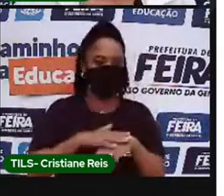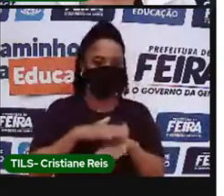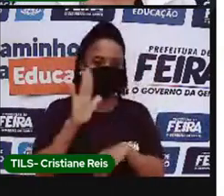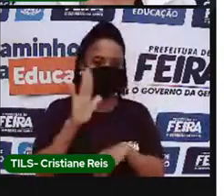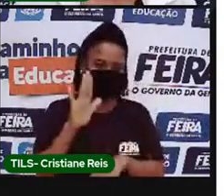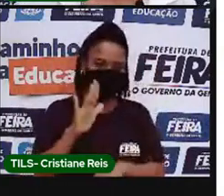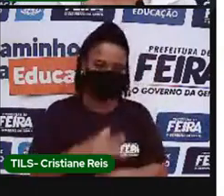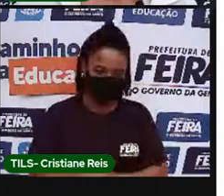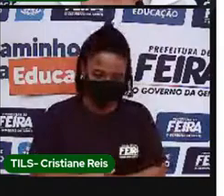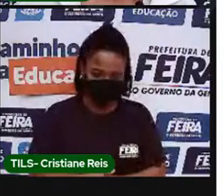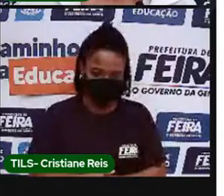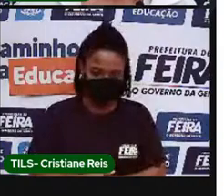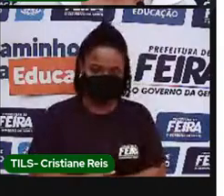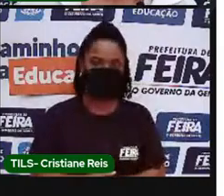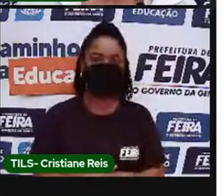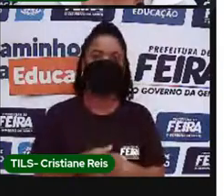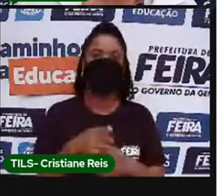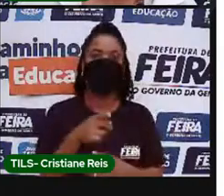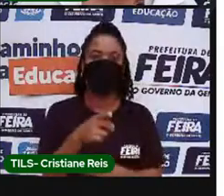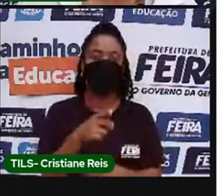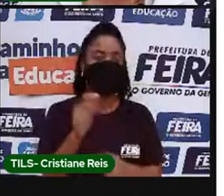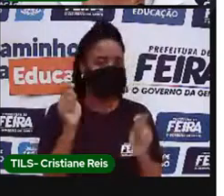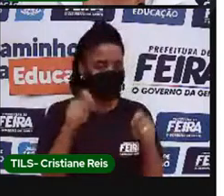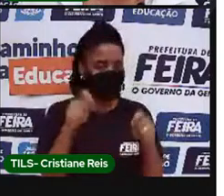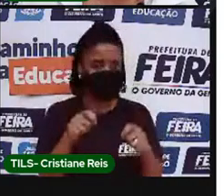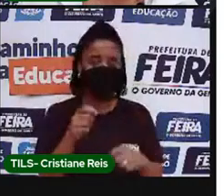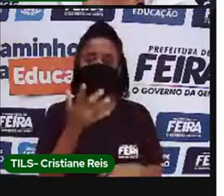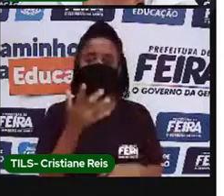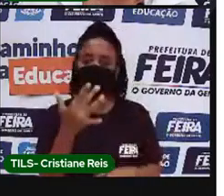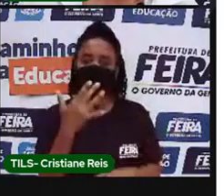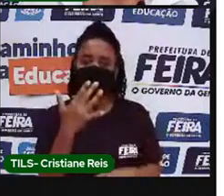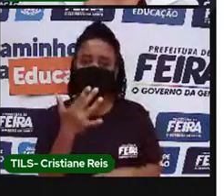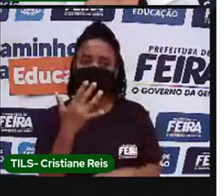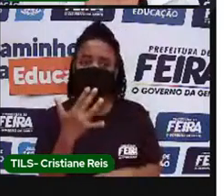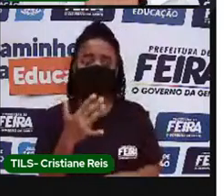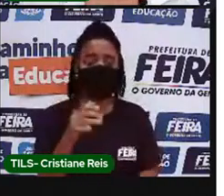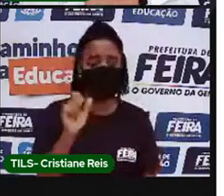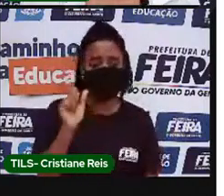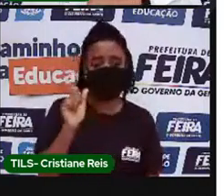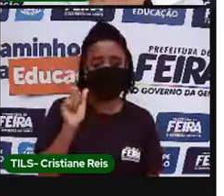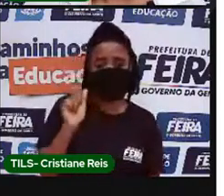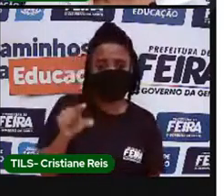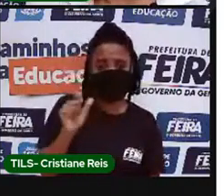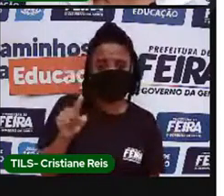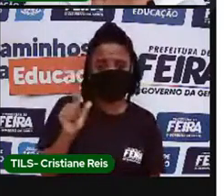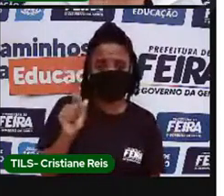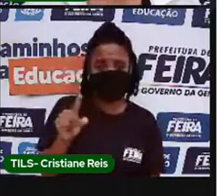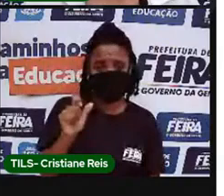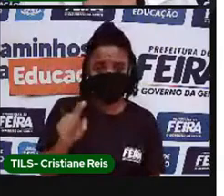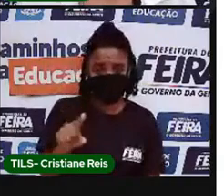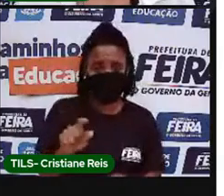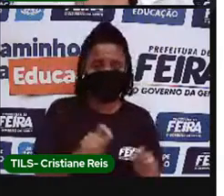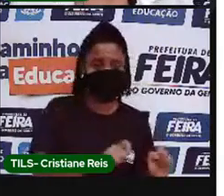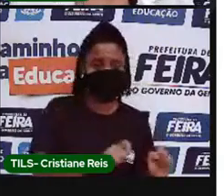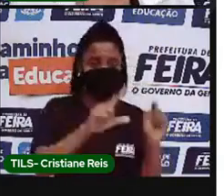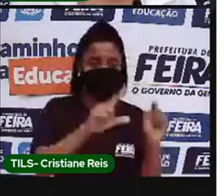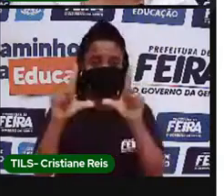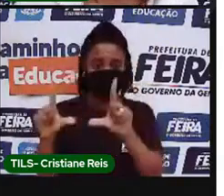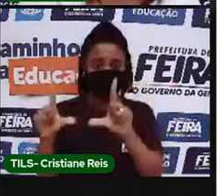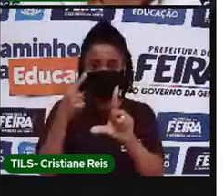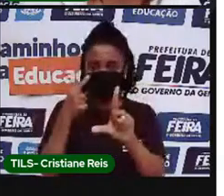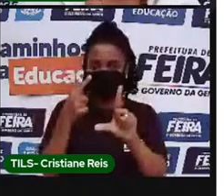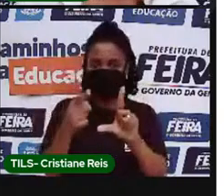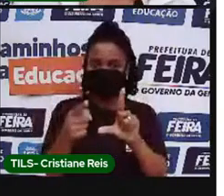por exemplo, eu posso clicar aqui na cor blue, dark blue, e as telas que surgirão são